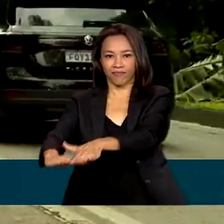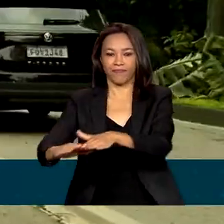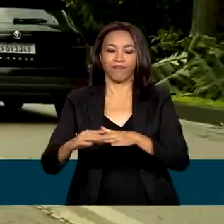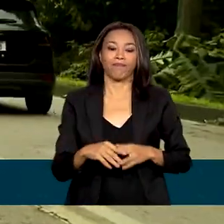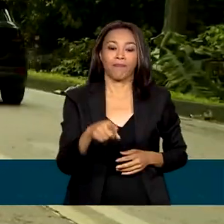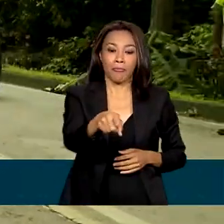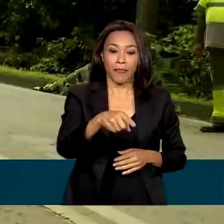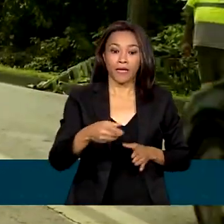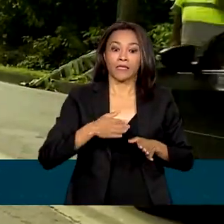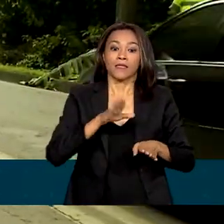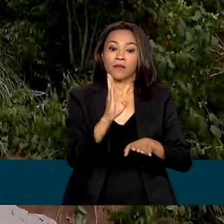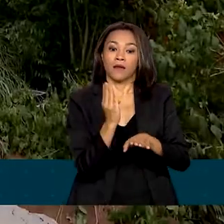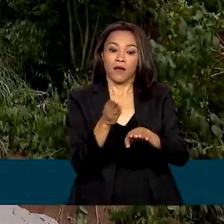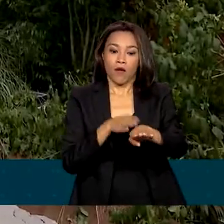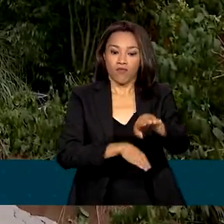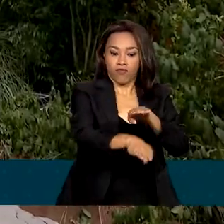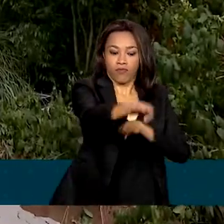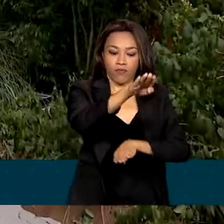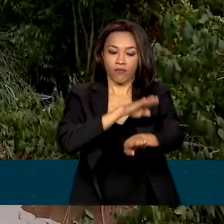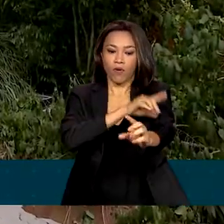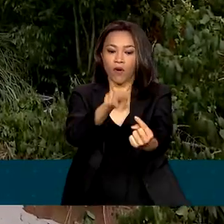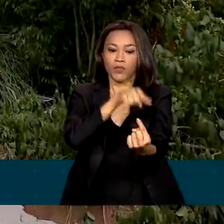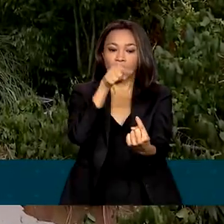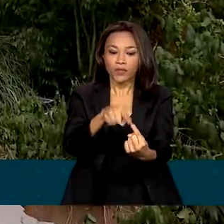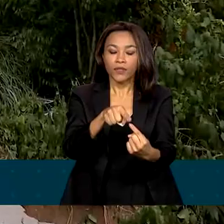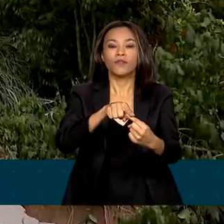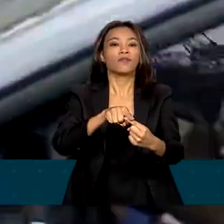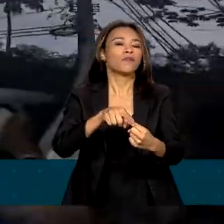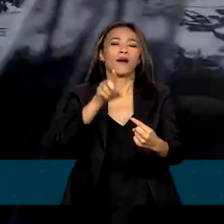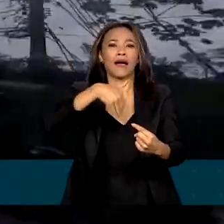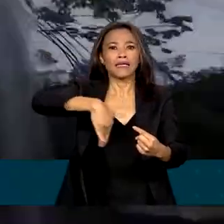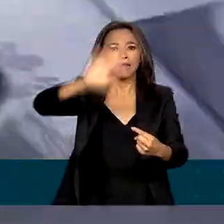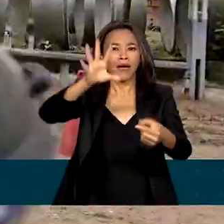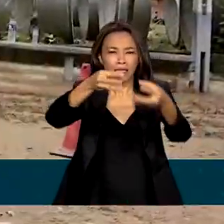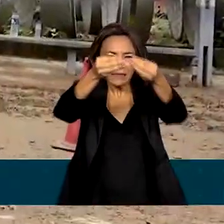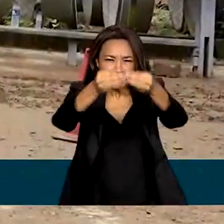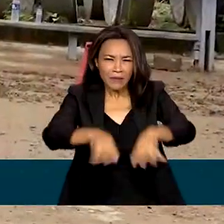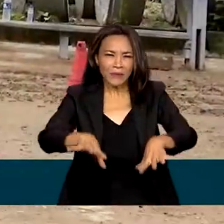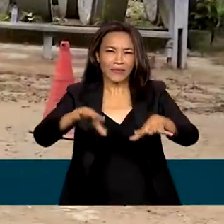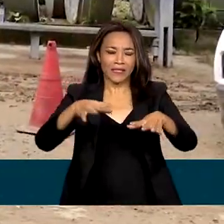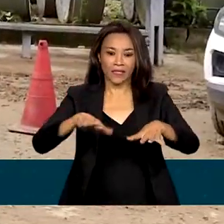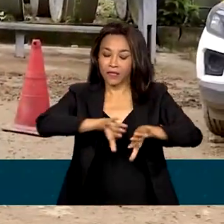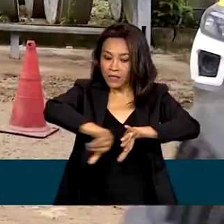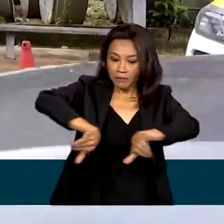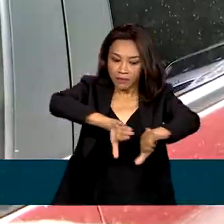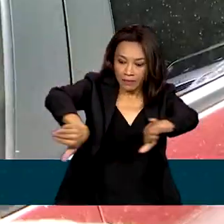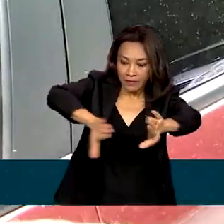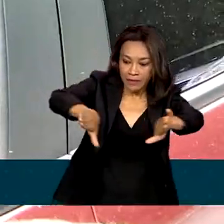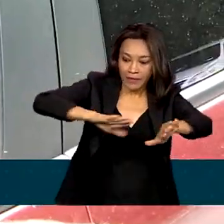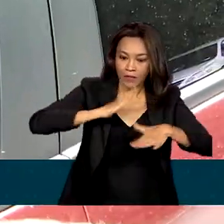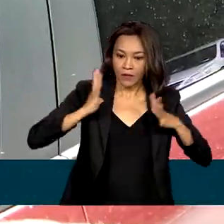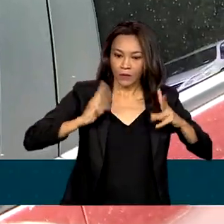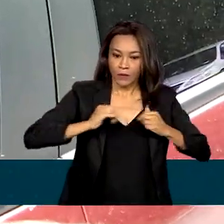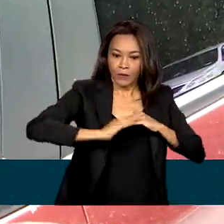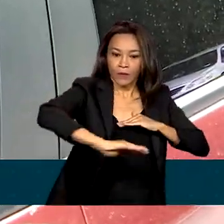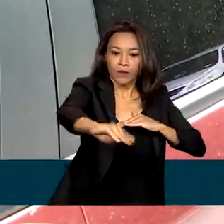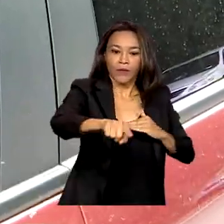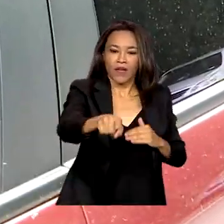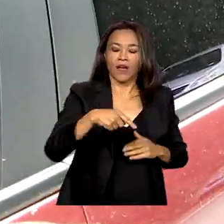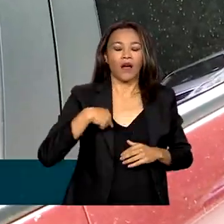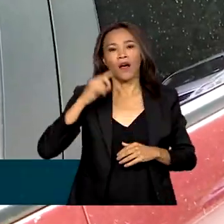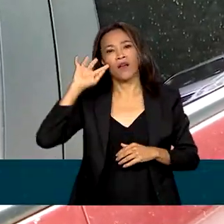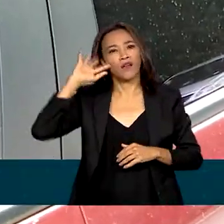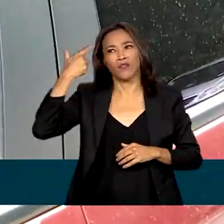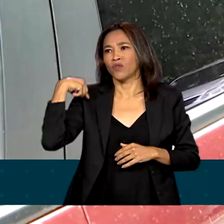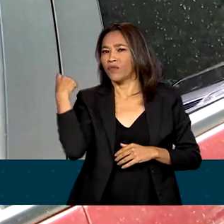rodovia, o objetivo é deixar as áreas mais atingidas o mais rápido possível. Não via a hora de ir embora, o negócio